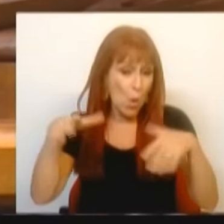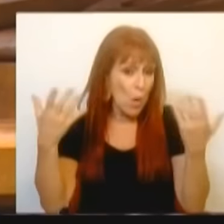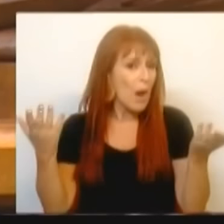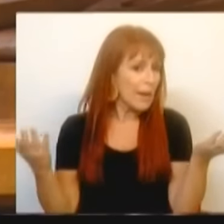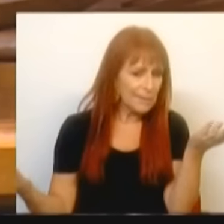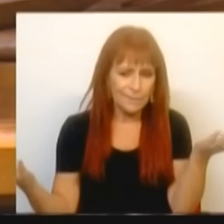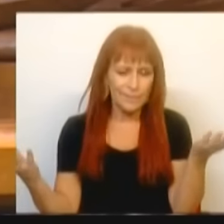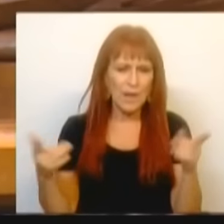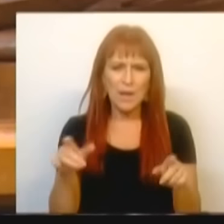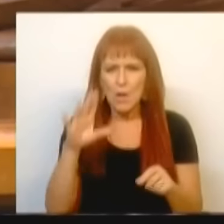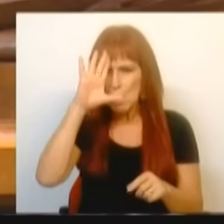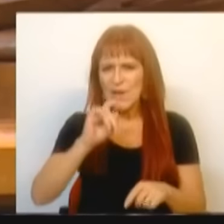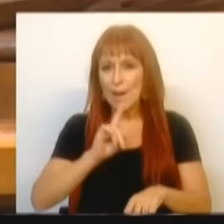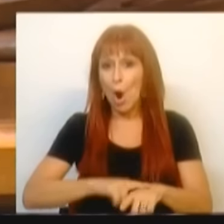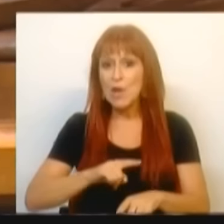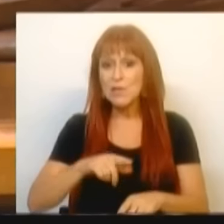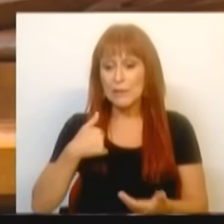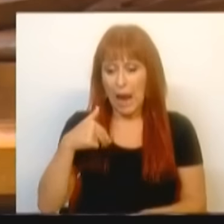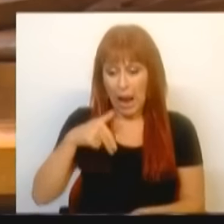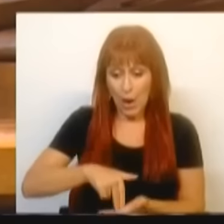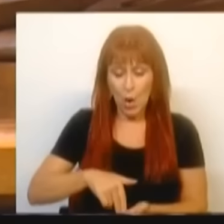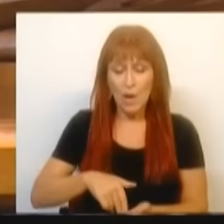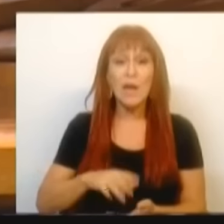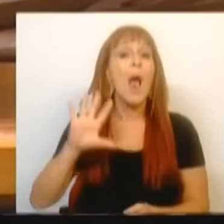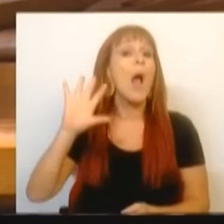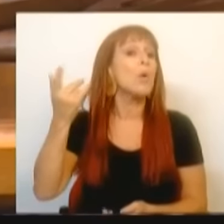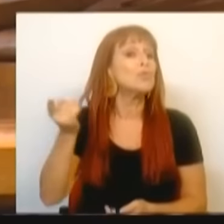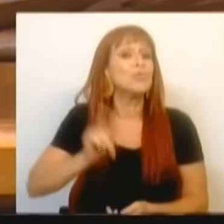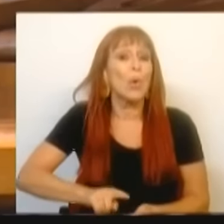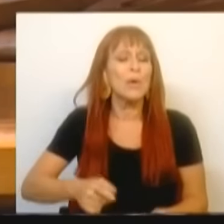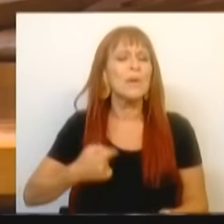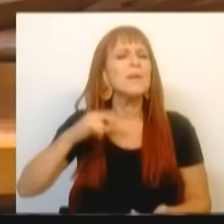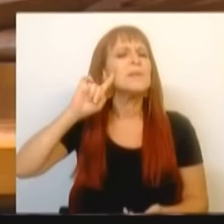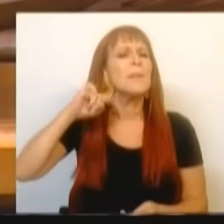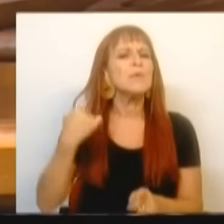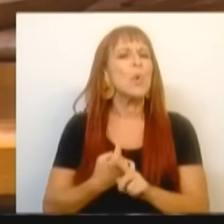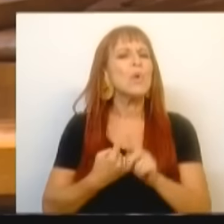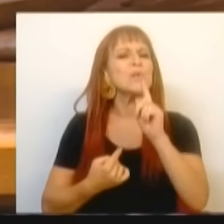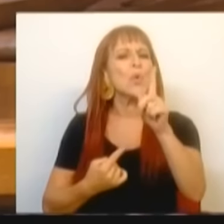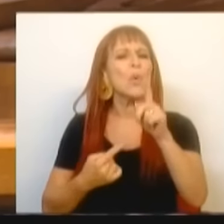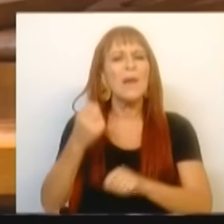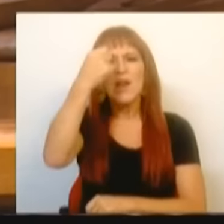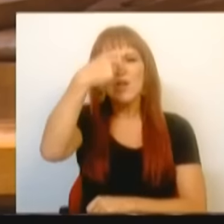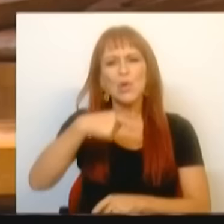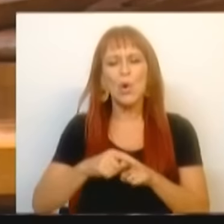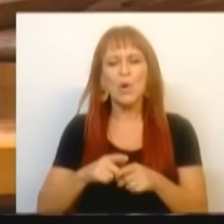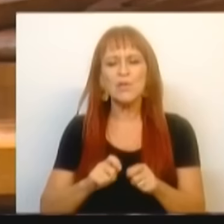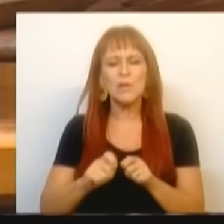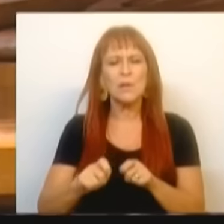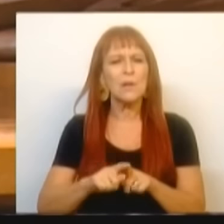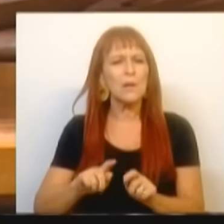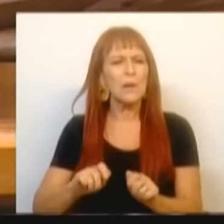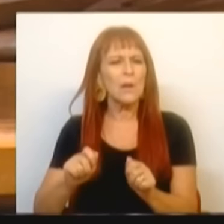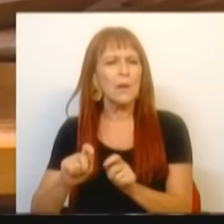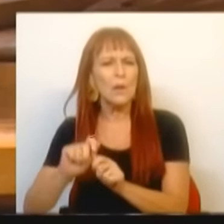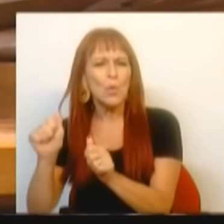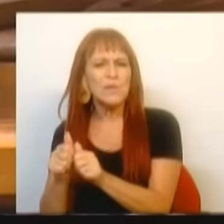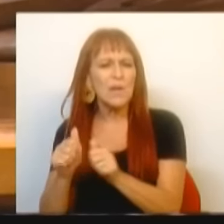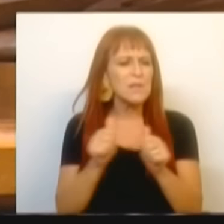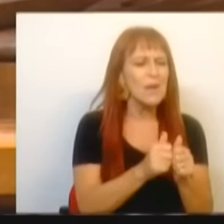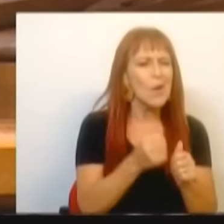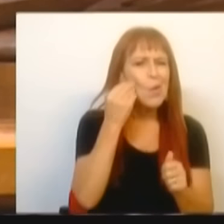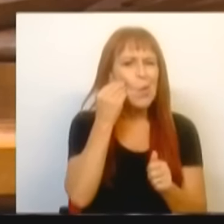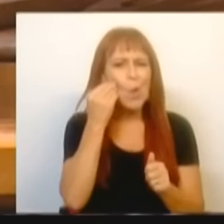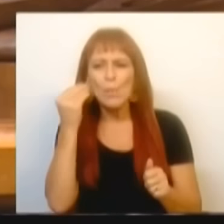ninguém sabe, à hora aqui que estamos, o que sucederá. Sabemos uma coisa, que a história definirá os lados e definirá as circunstâncias